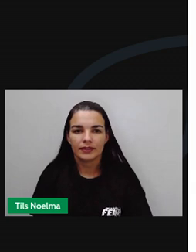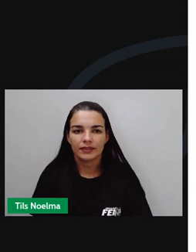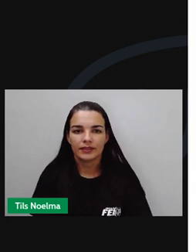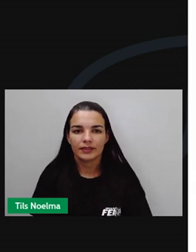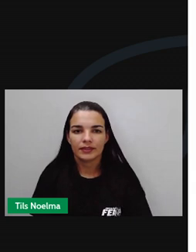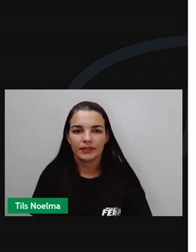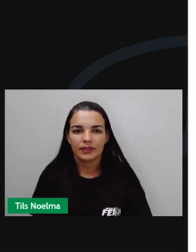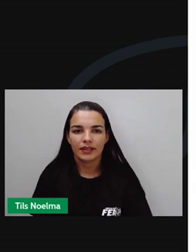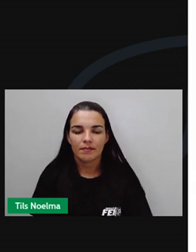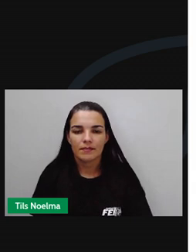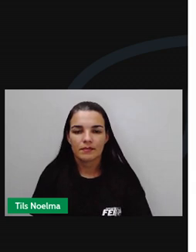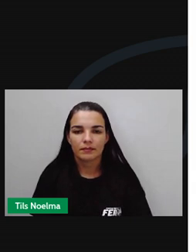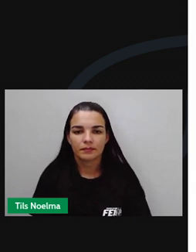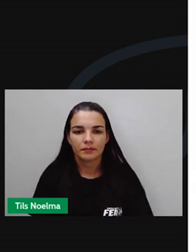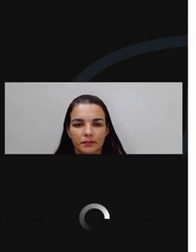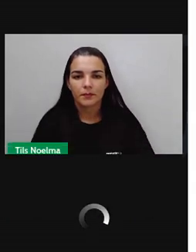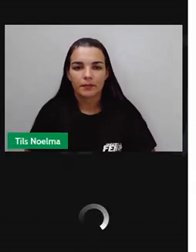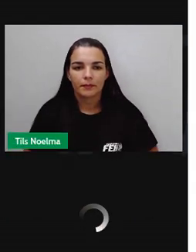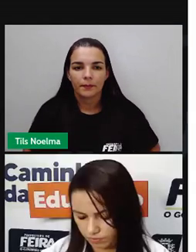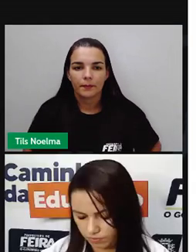Se quiserem continuar a...